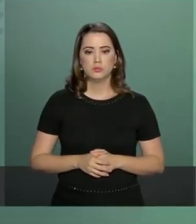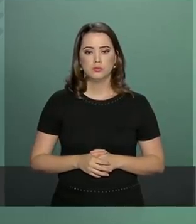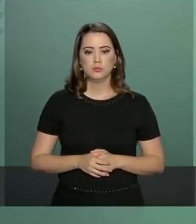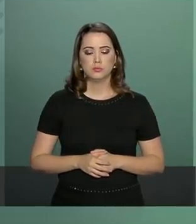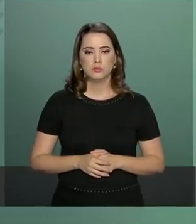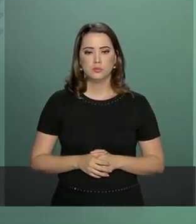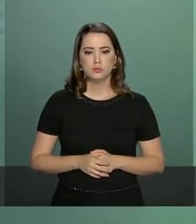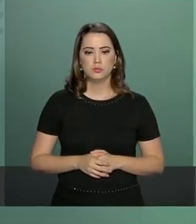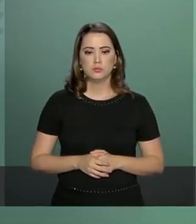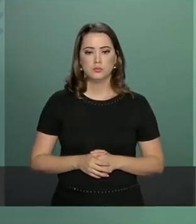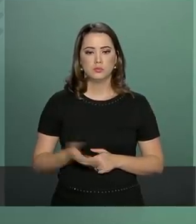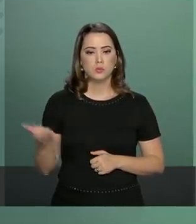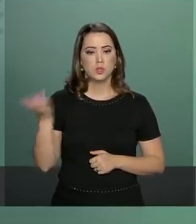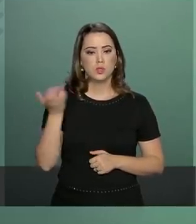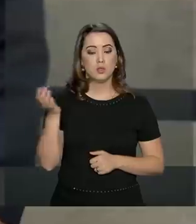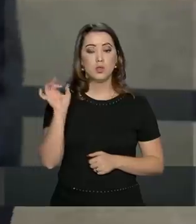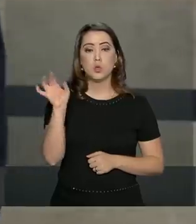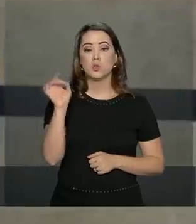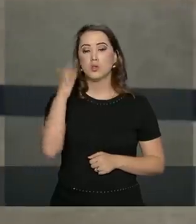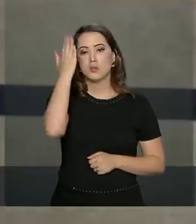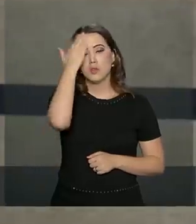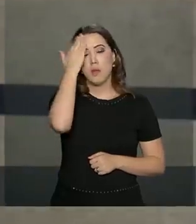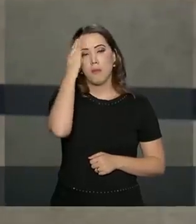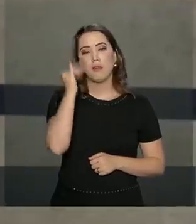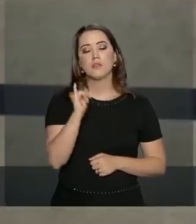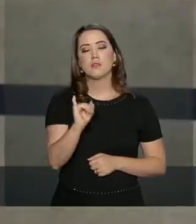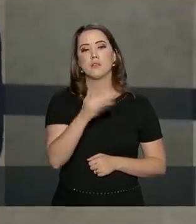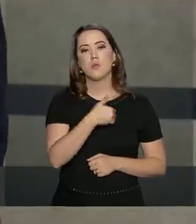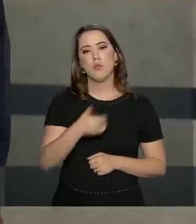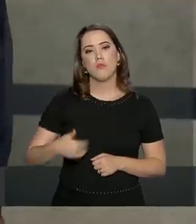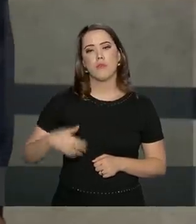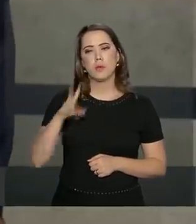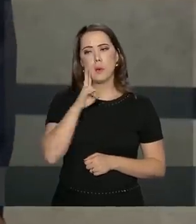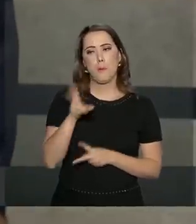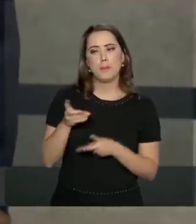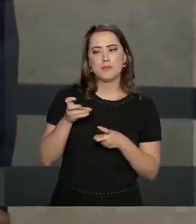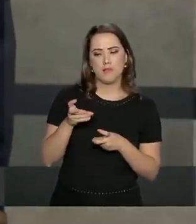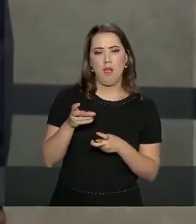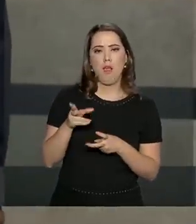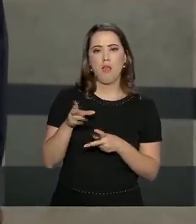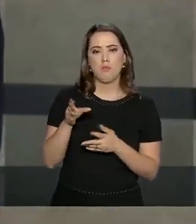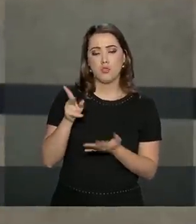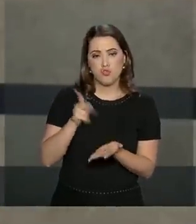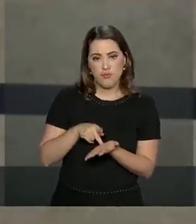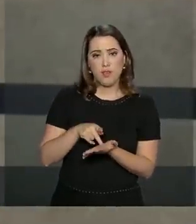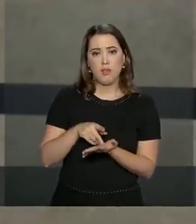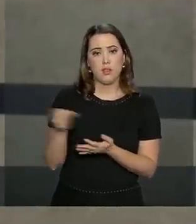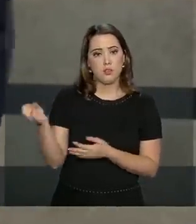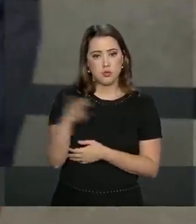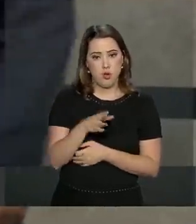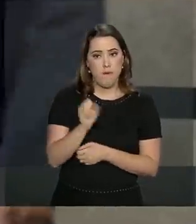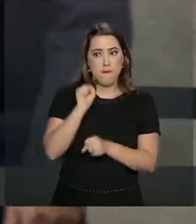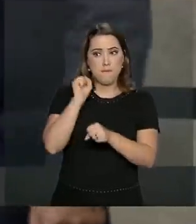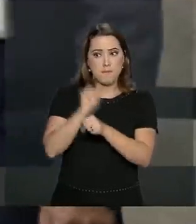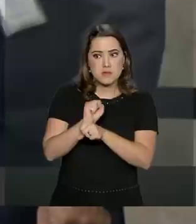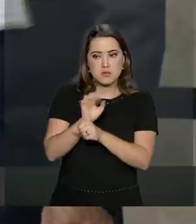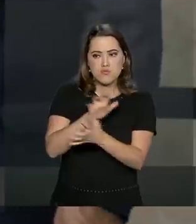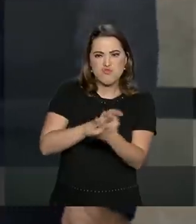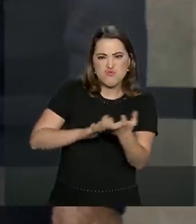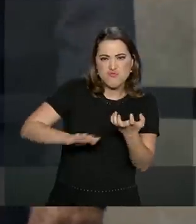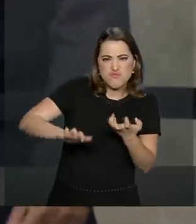Eu queria só saber se o governo identifica que existe chance real de nova paralisação. Já foi